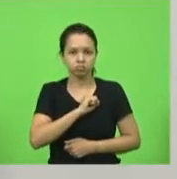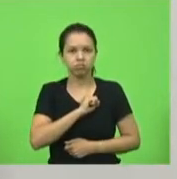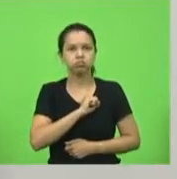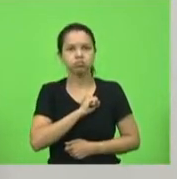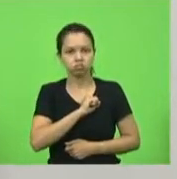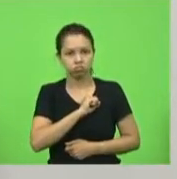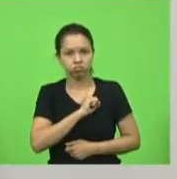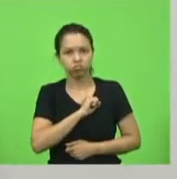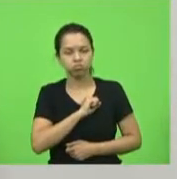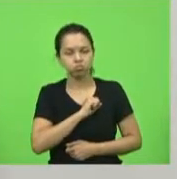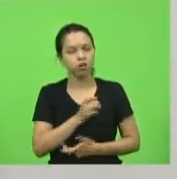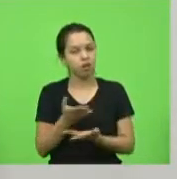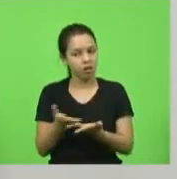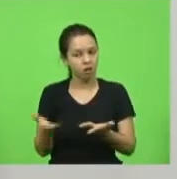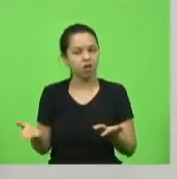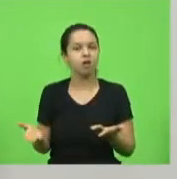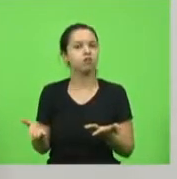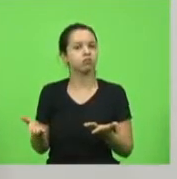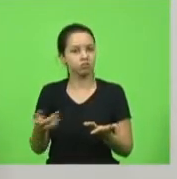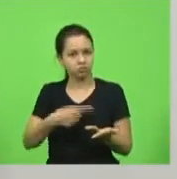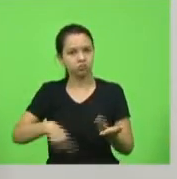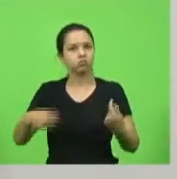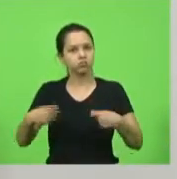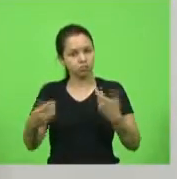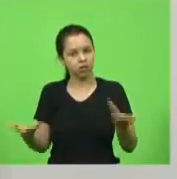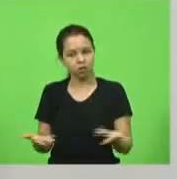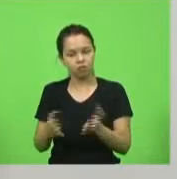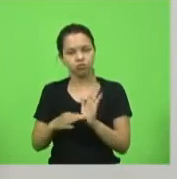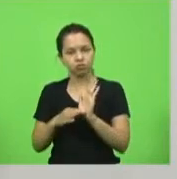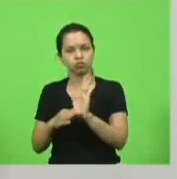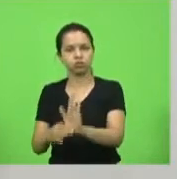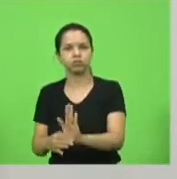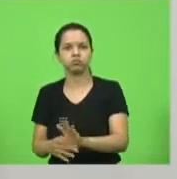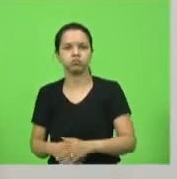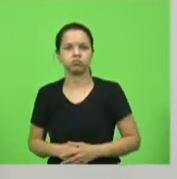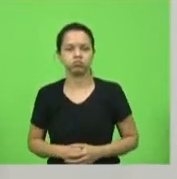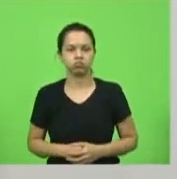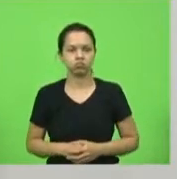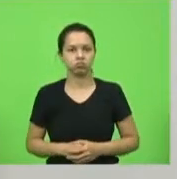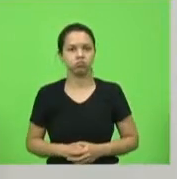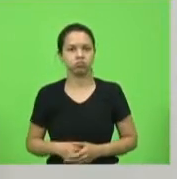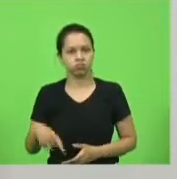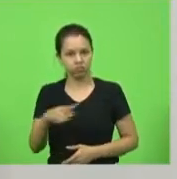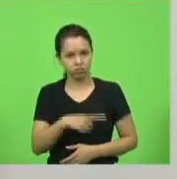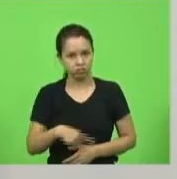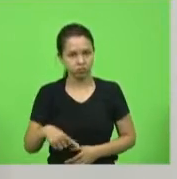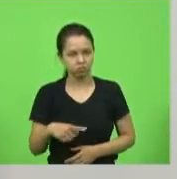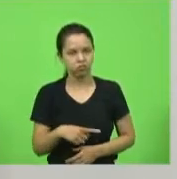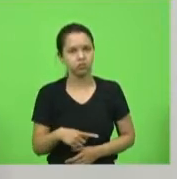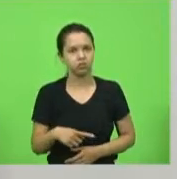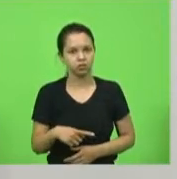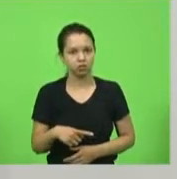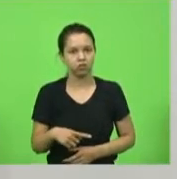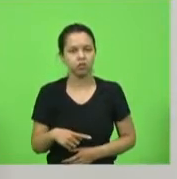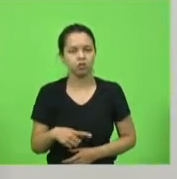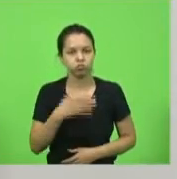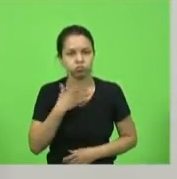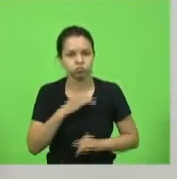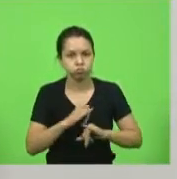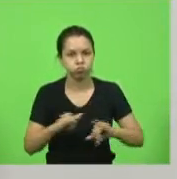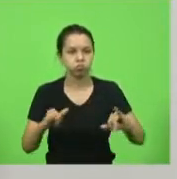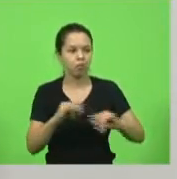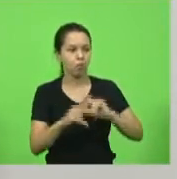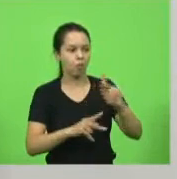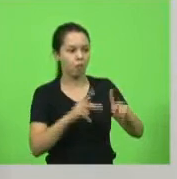é esse que nós precisamos ajudar nesse momento e que assim a possa fazer valer o eco das ruas o eco de quem